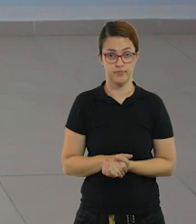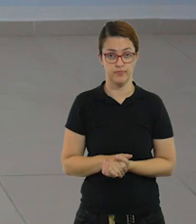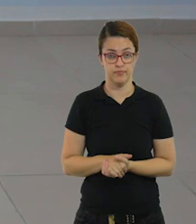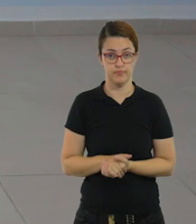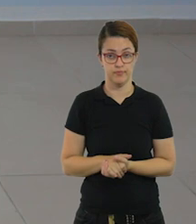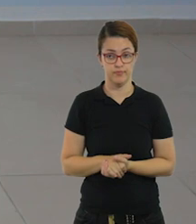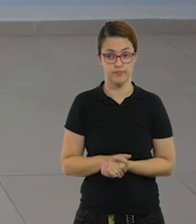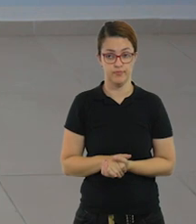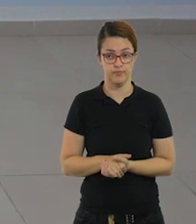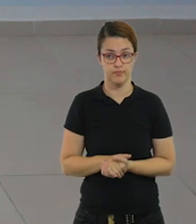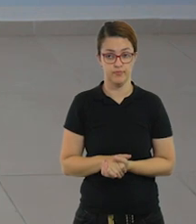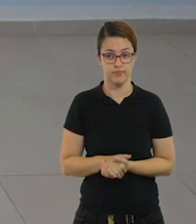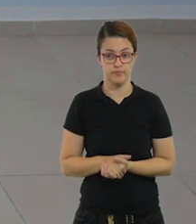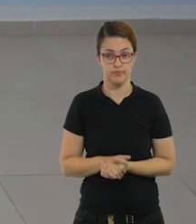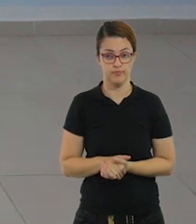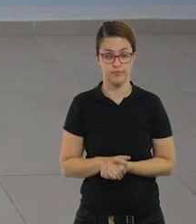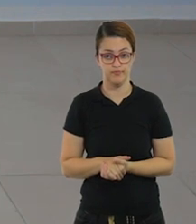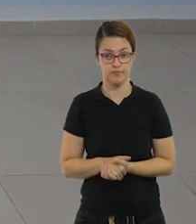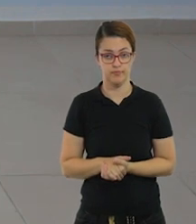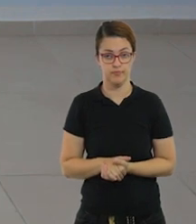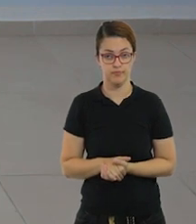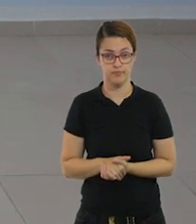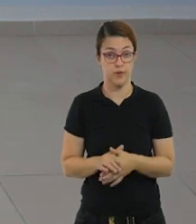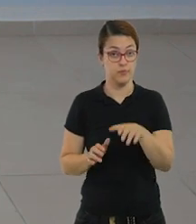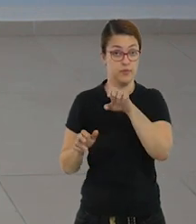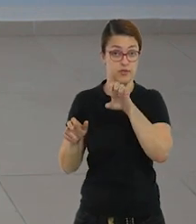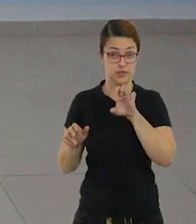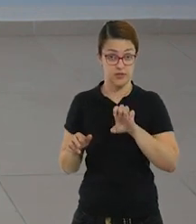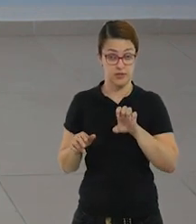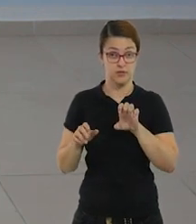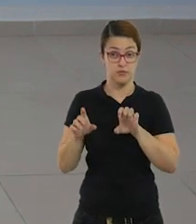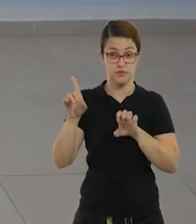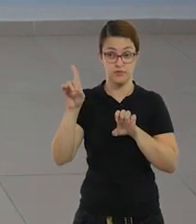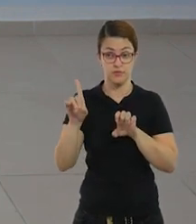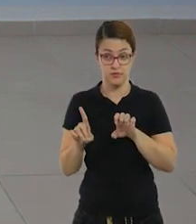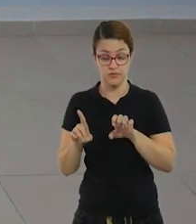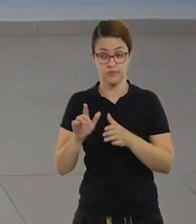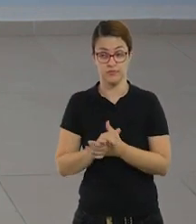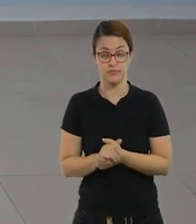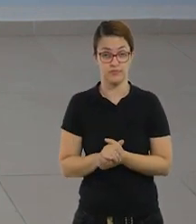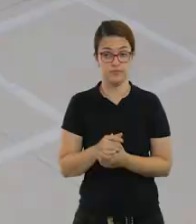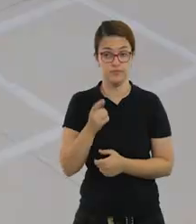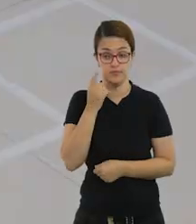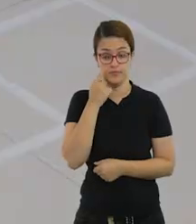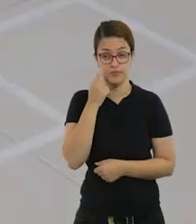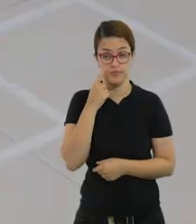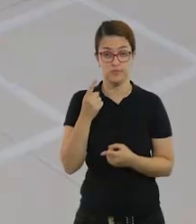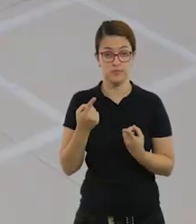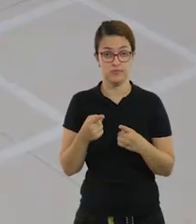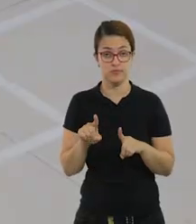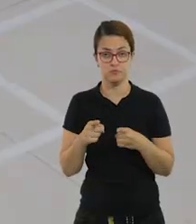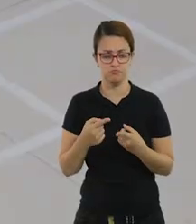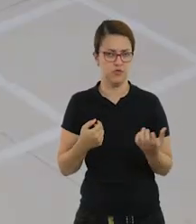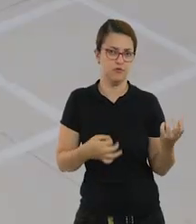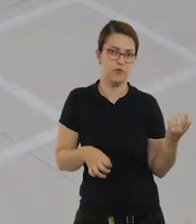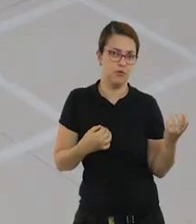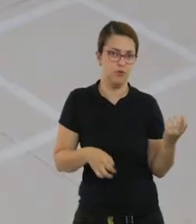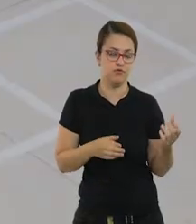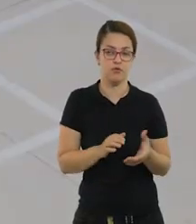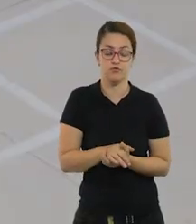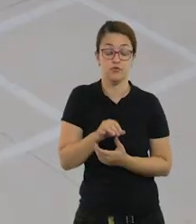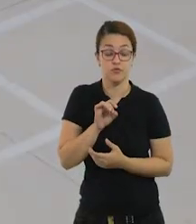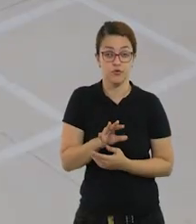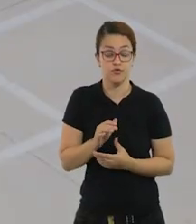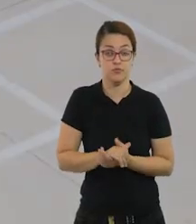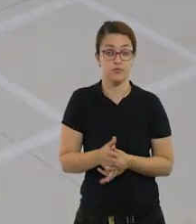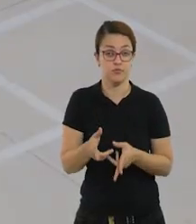a gente vai para a esquerda e vai voltar para a direita. Só que agora, a gente vai colocar o apoio musical. Nós vamos utilizar o violão, não precisa ter violão